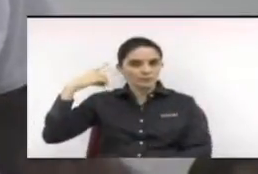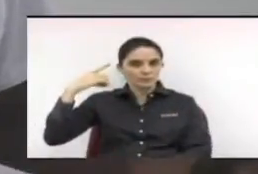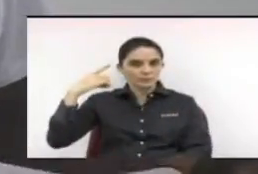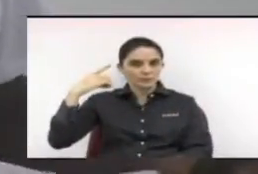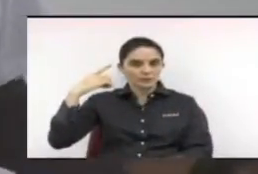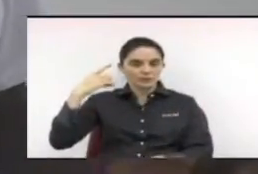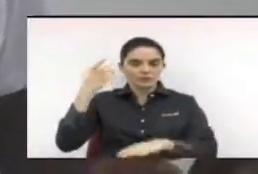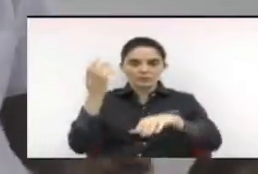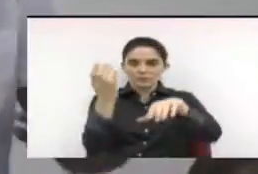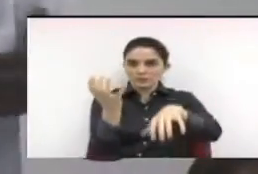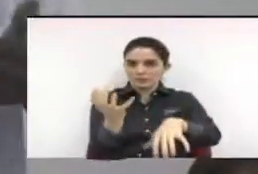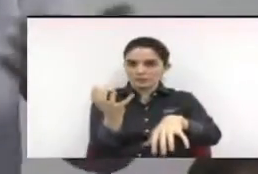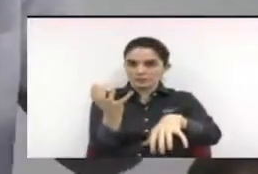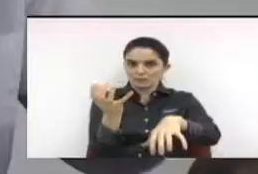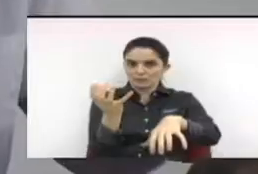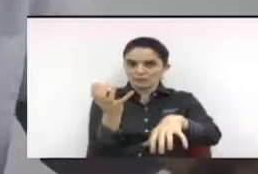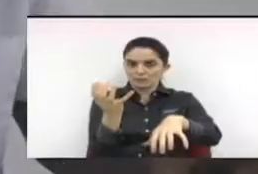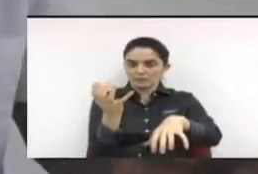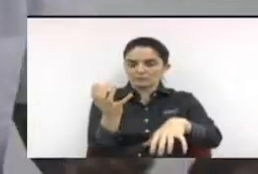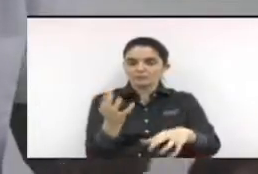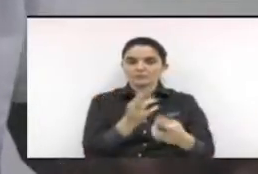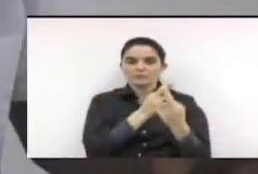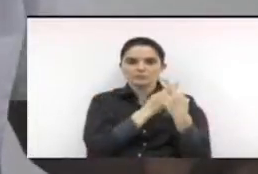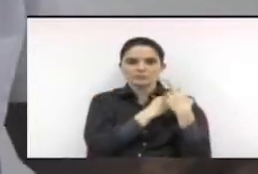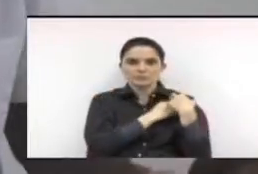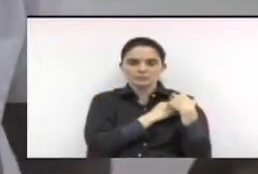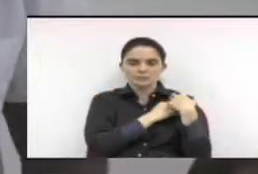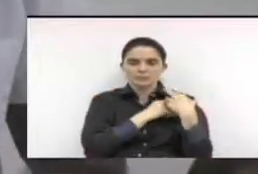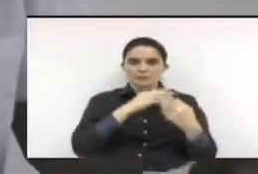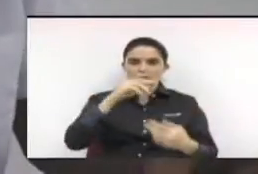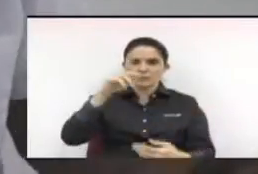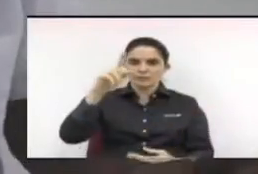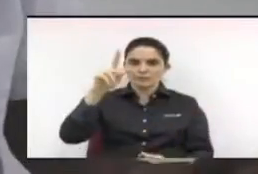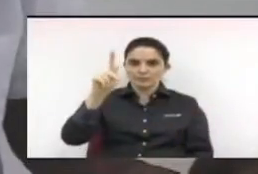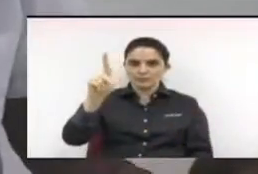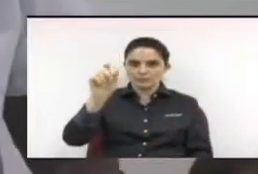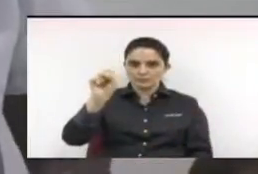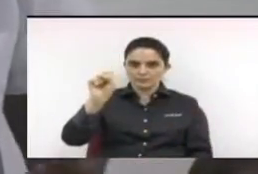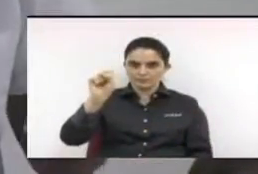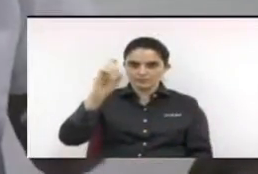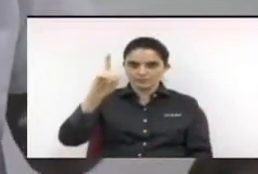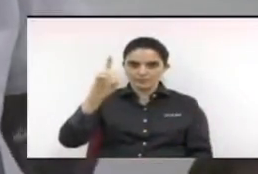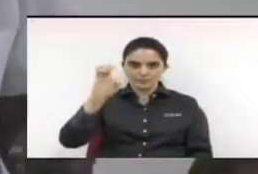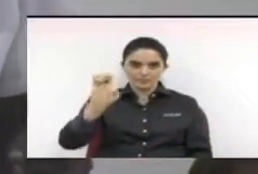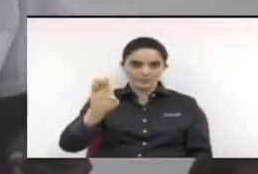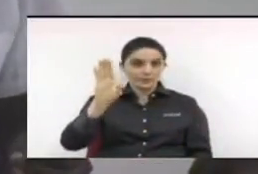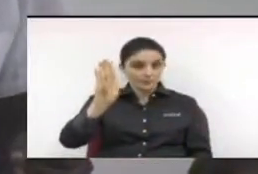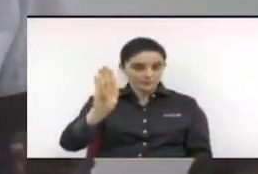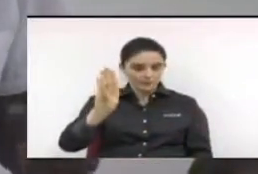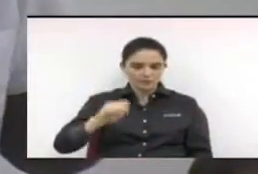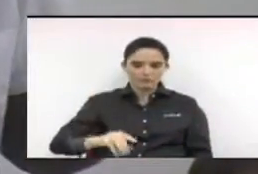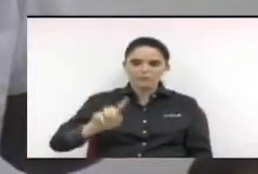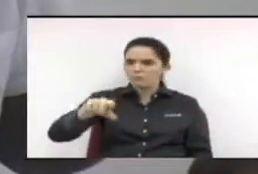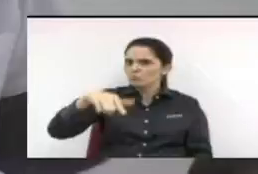que representam o PSDB e demais também, porque é uma coisa importante, não é uma coisa só do PSDB, é coisa de